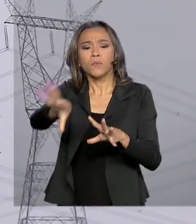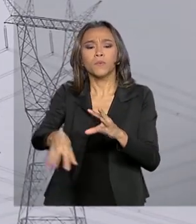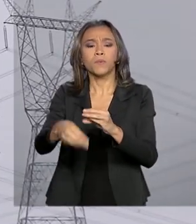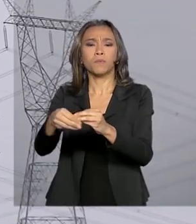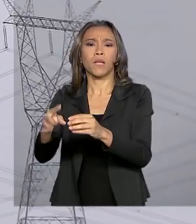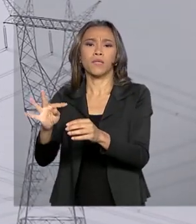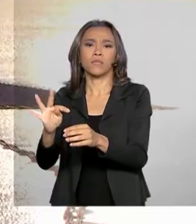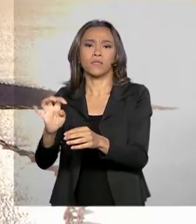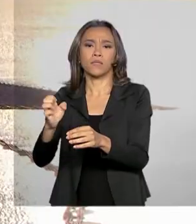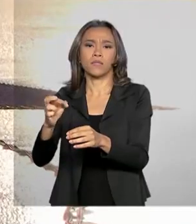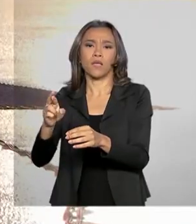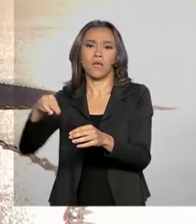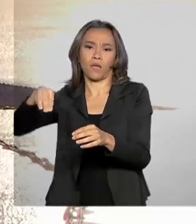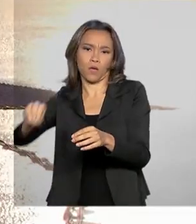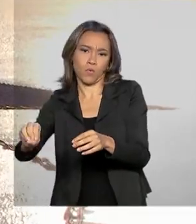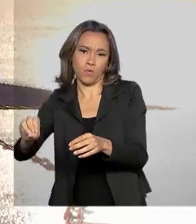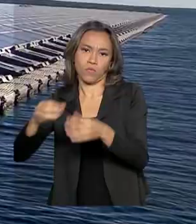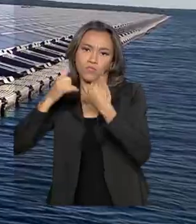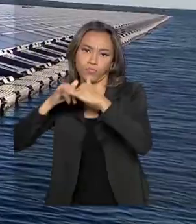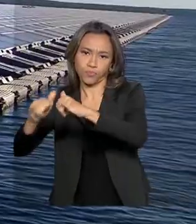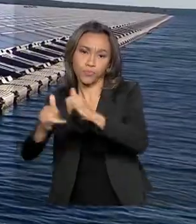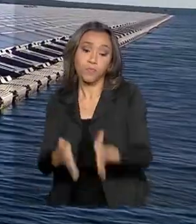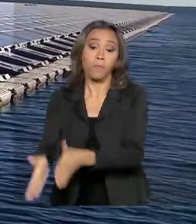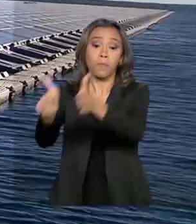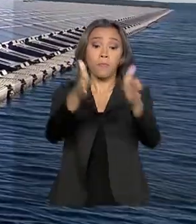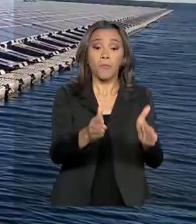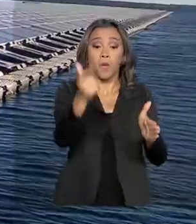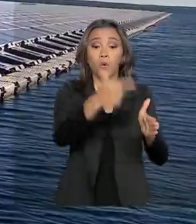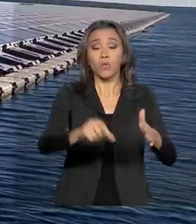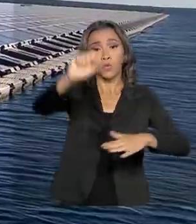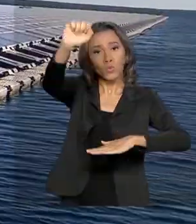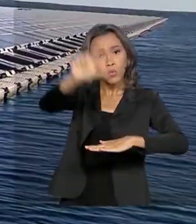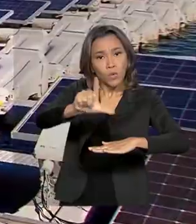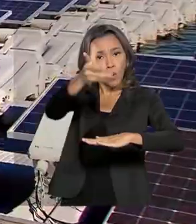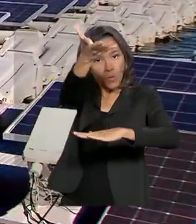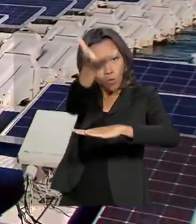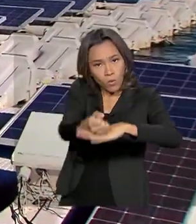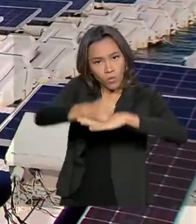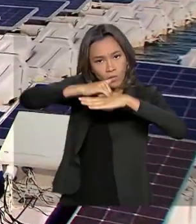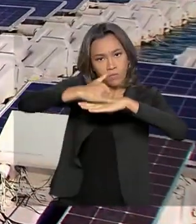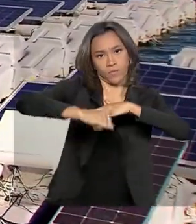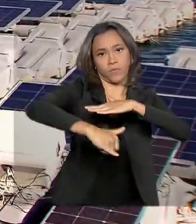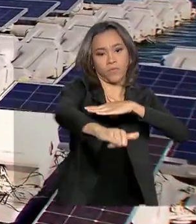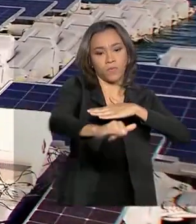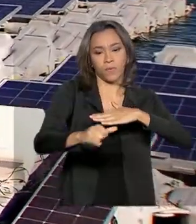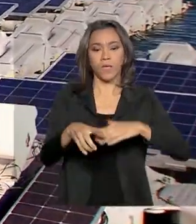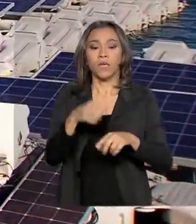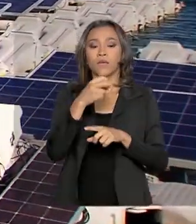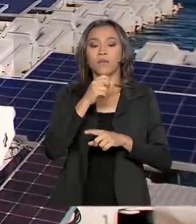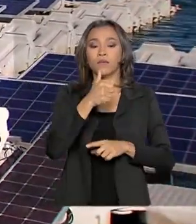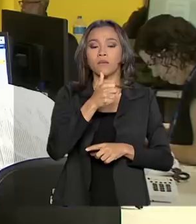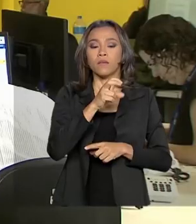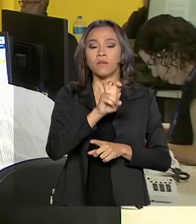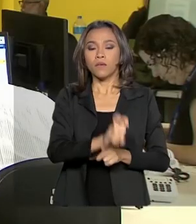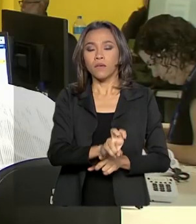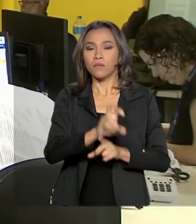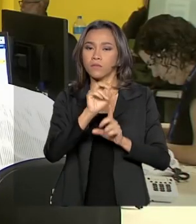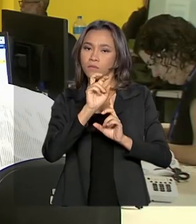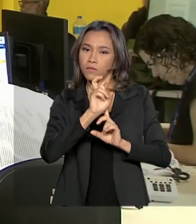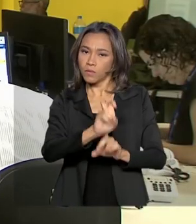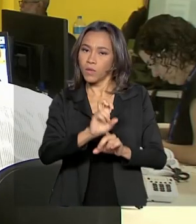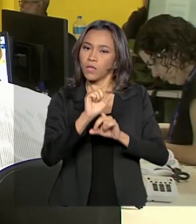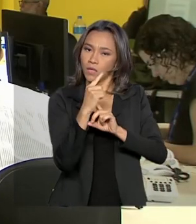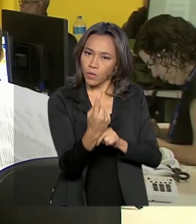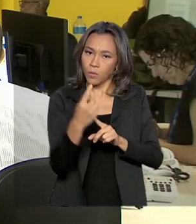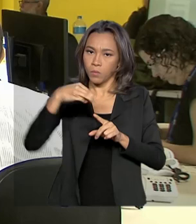termoelétricas. Merecem atenção também as usinas solares de grande porte, que agregaram 551 megawatts à